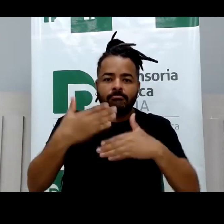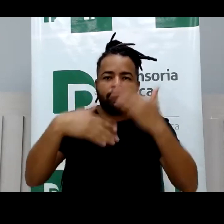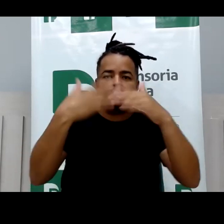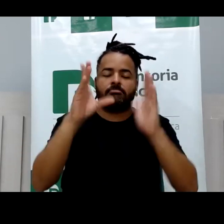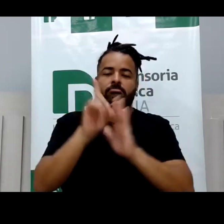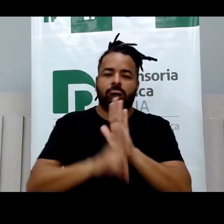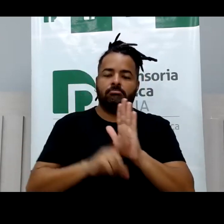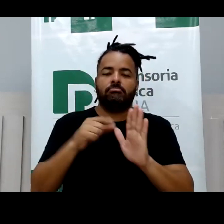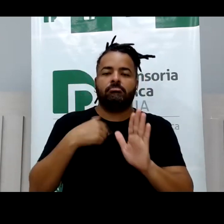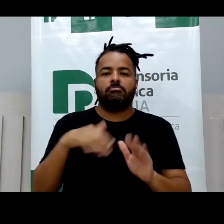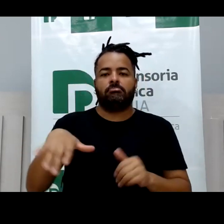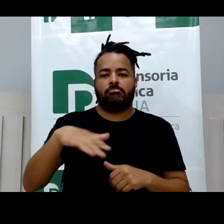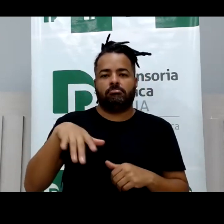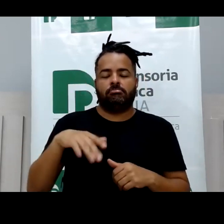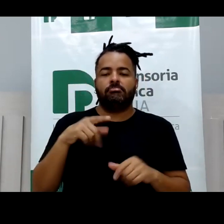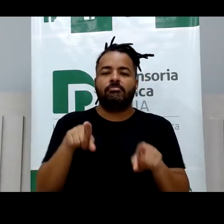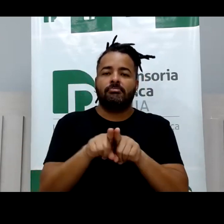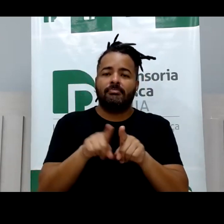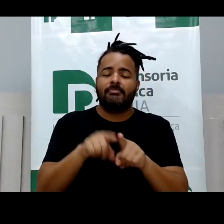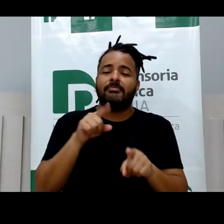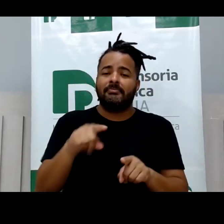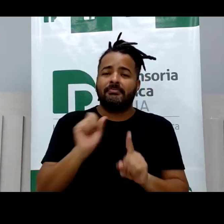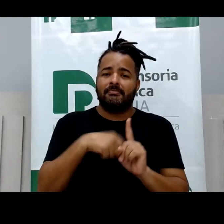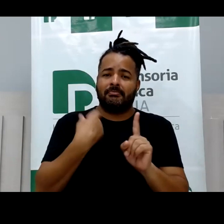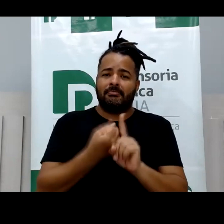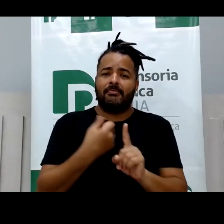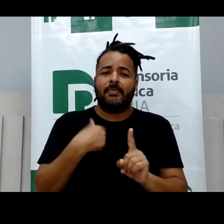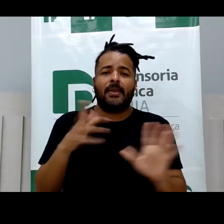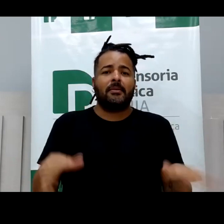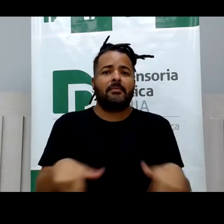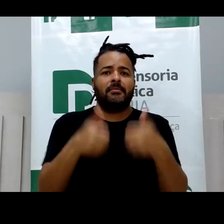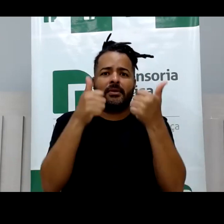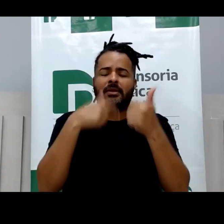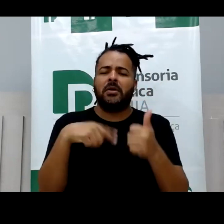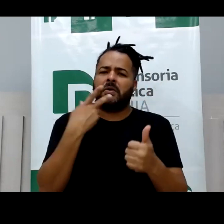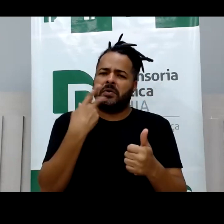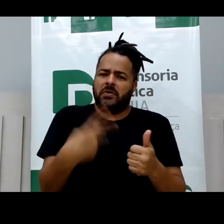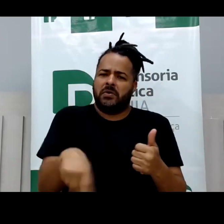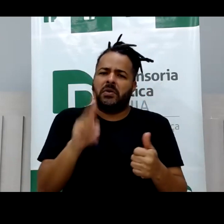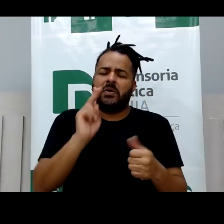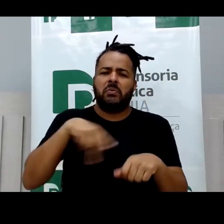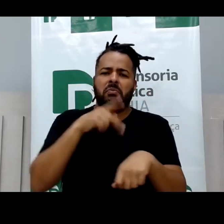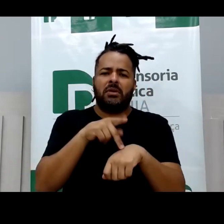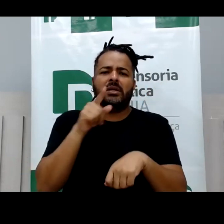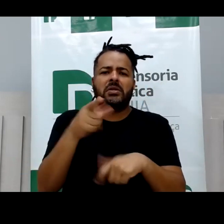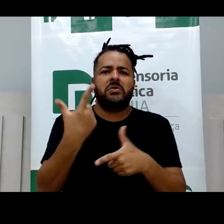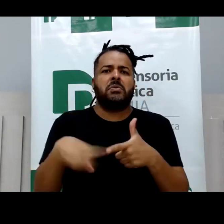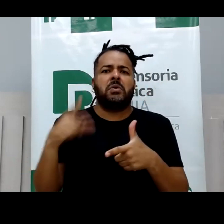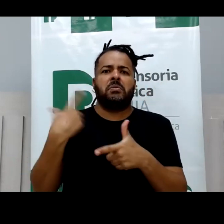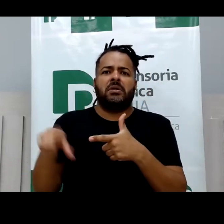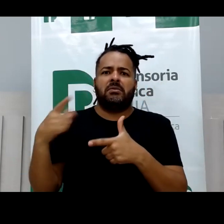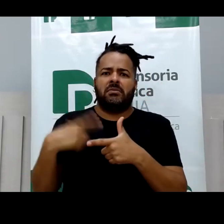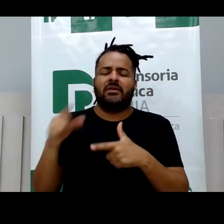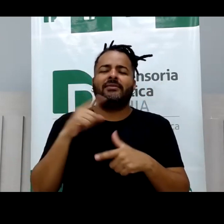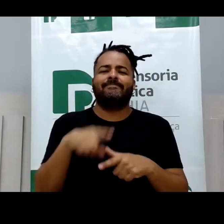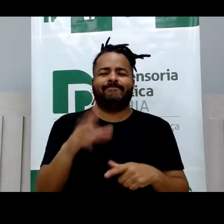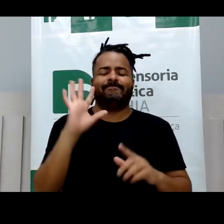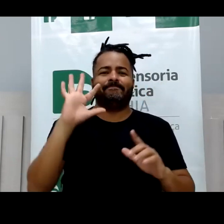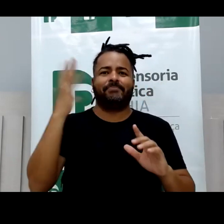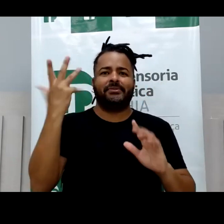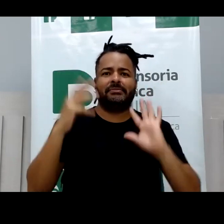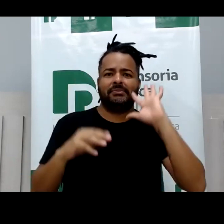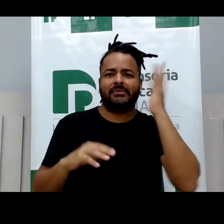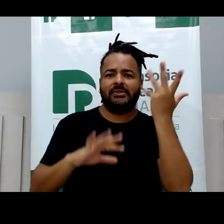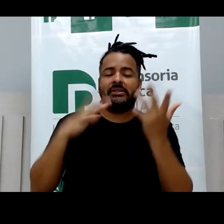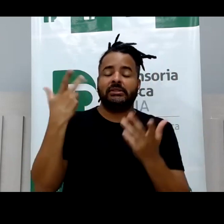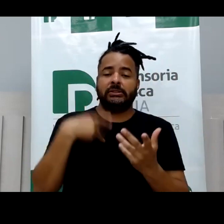e para a construção de uma sociedade, de fato, melhor, num país tão desigual, com tantos problemas quanto o nosso, em que a gente ainda acorda